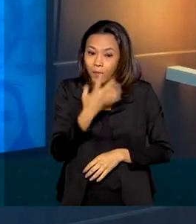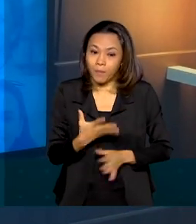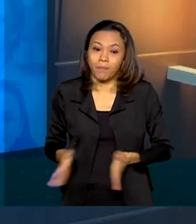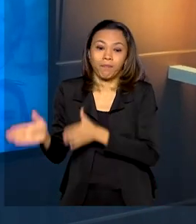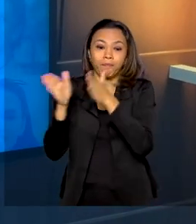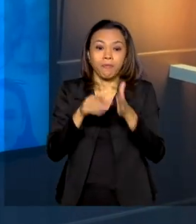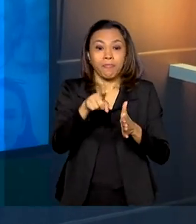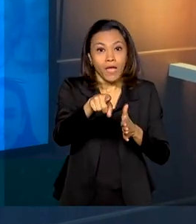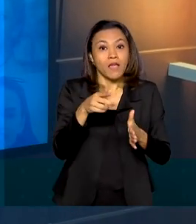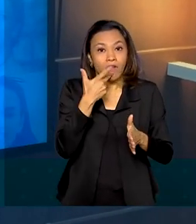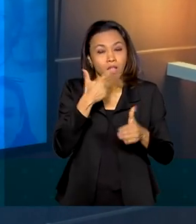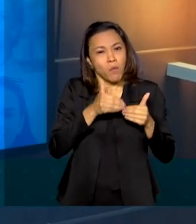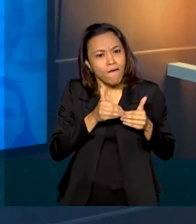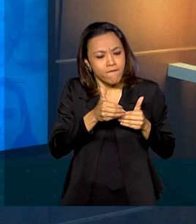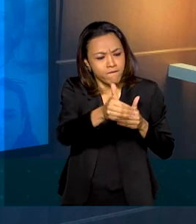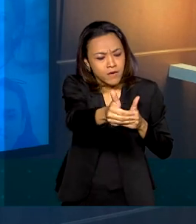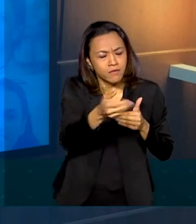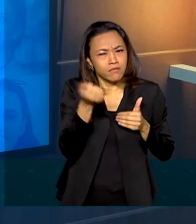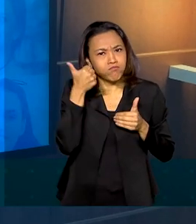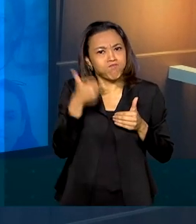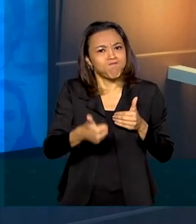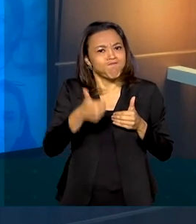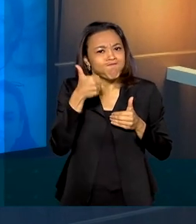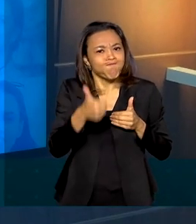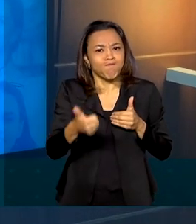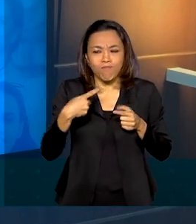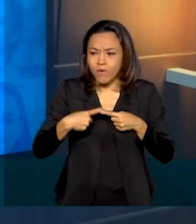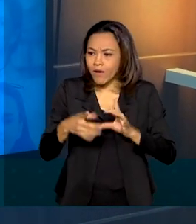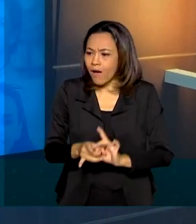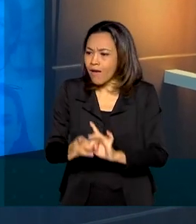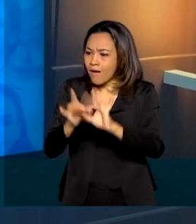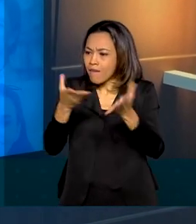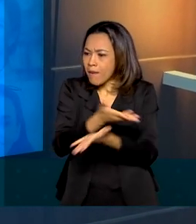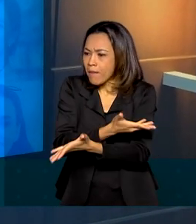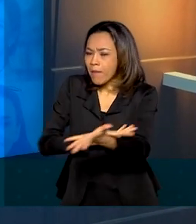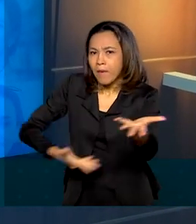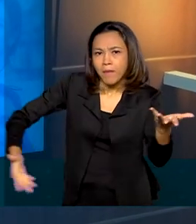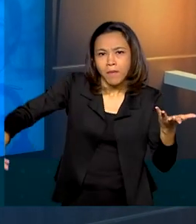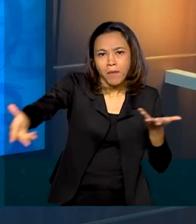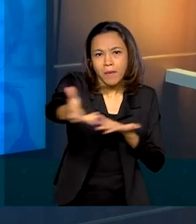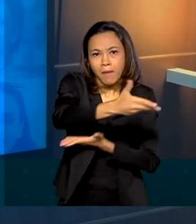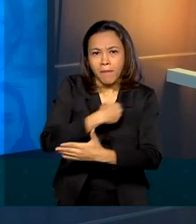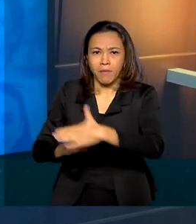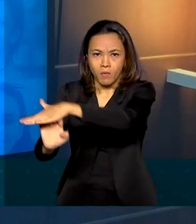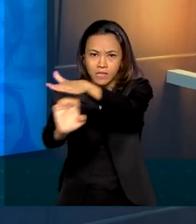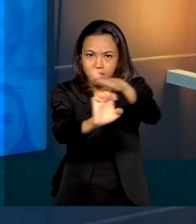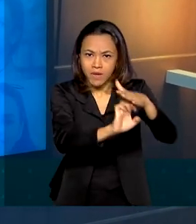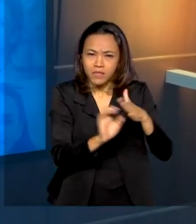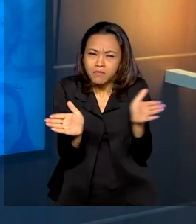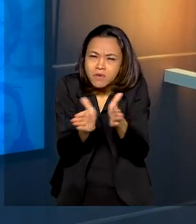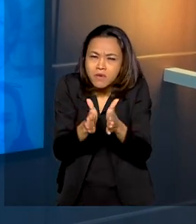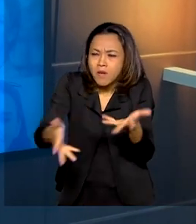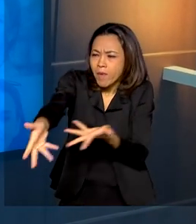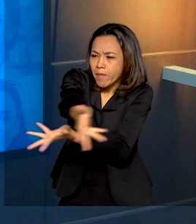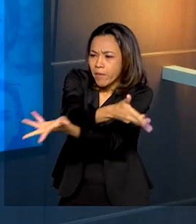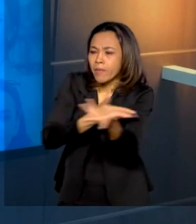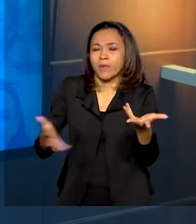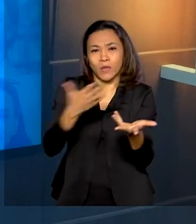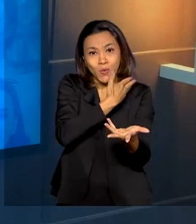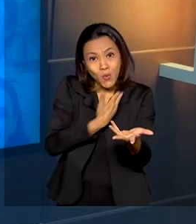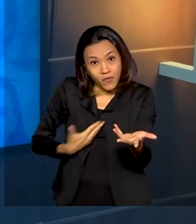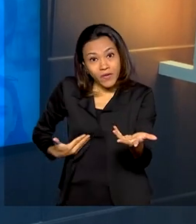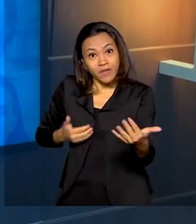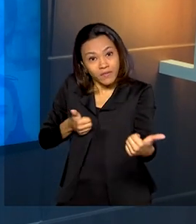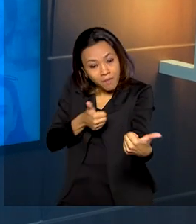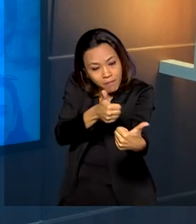muito grande porque democratiza, porque coloca o ambiente de competição melhor e o governo fica mais próximo do